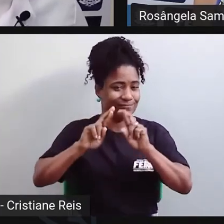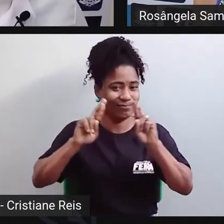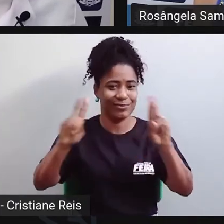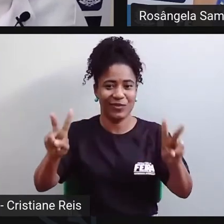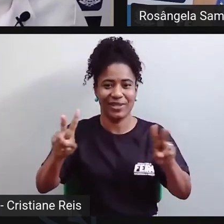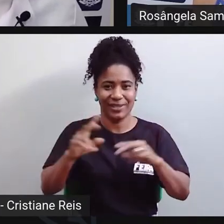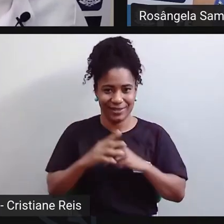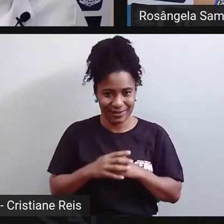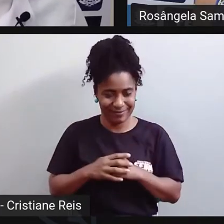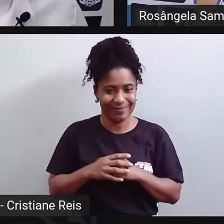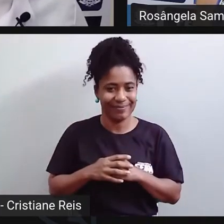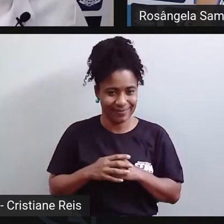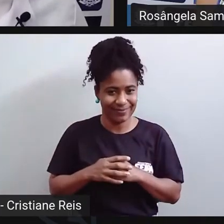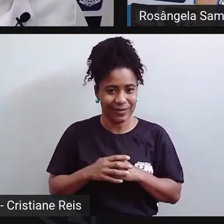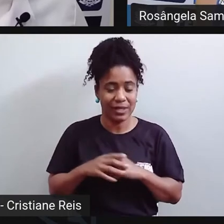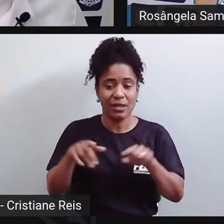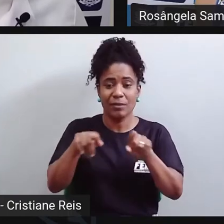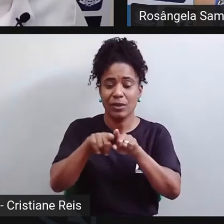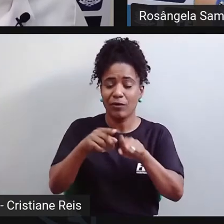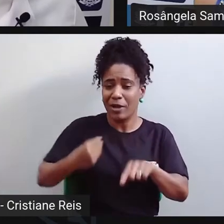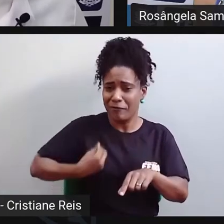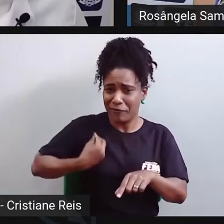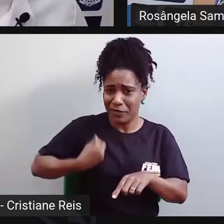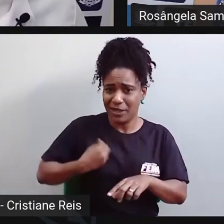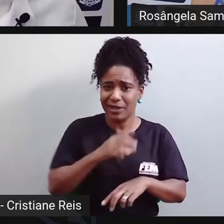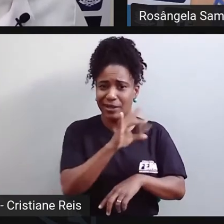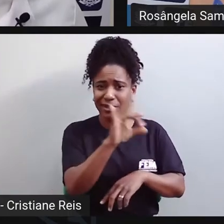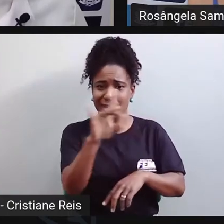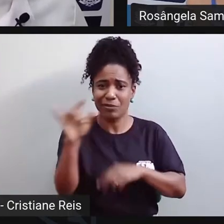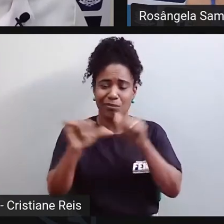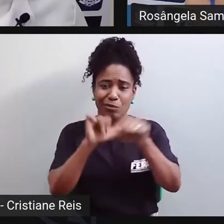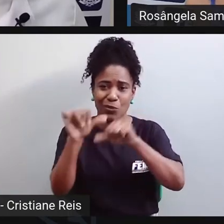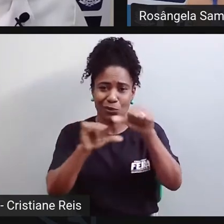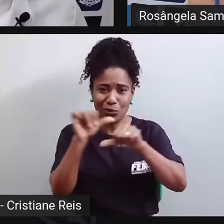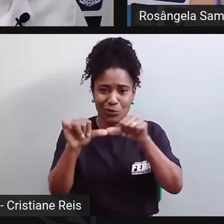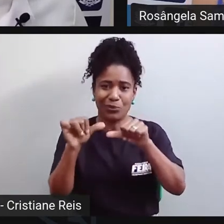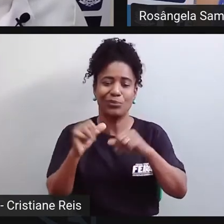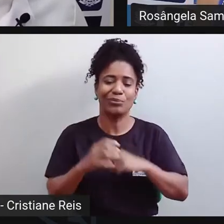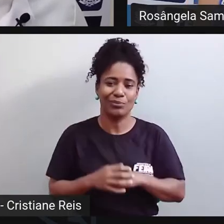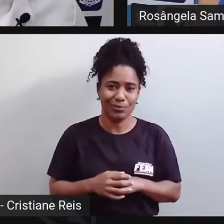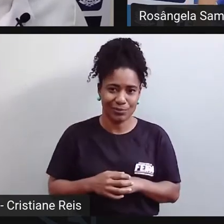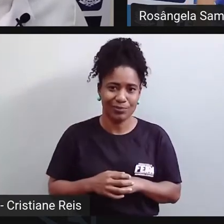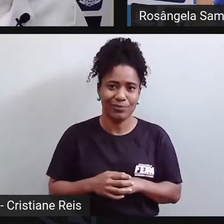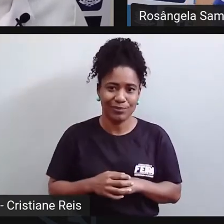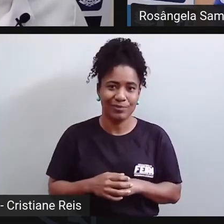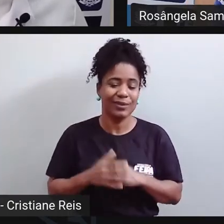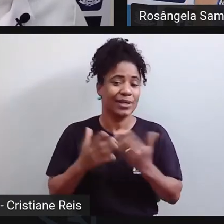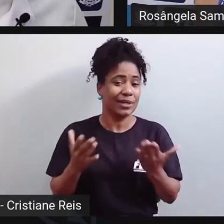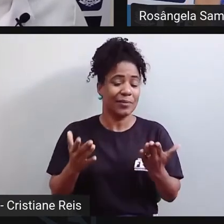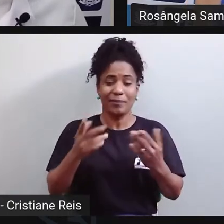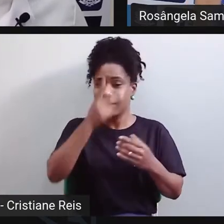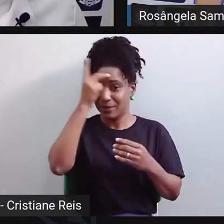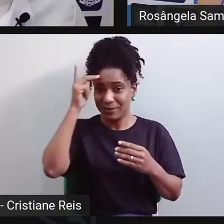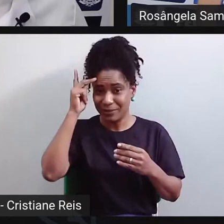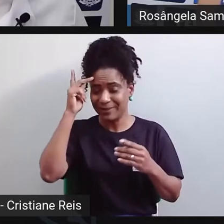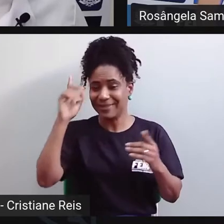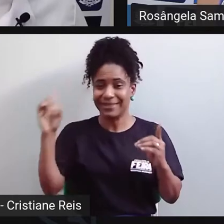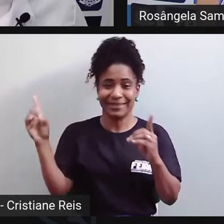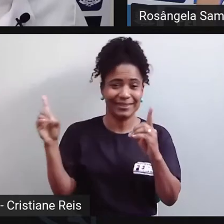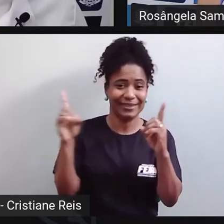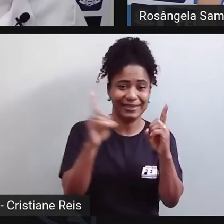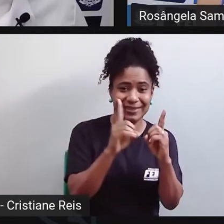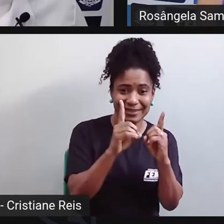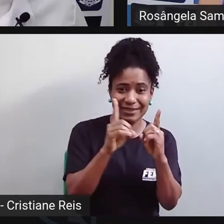nossa rotina, de um acolhimento, vamos dizer assim, né, uma restrição em